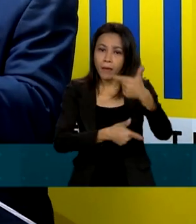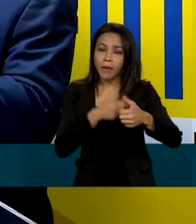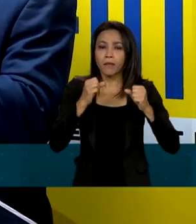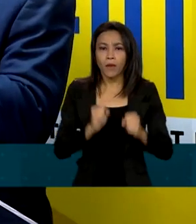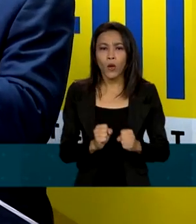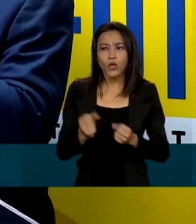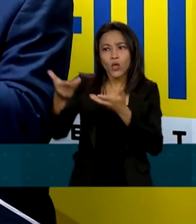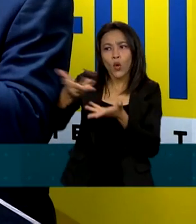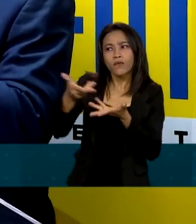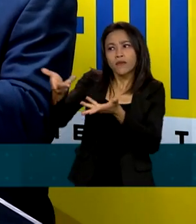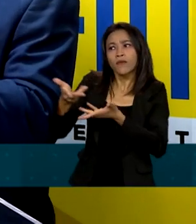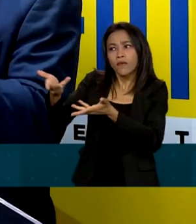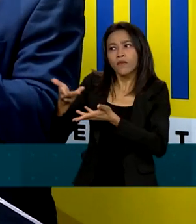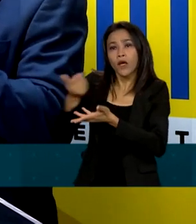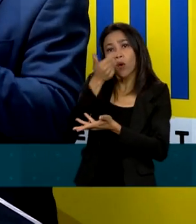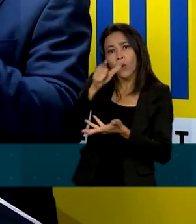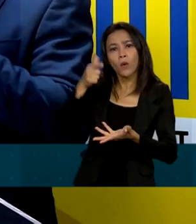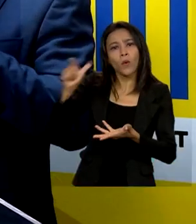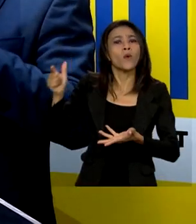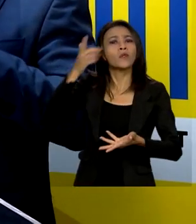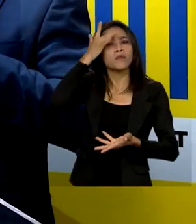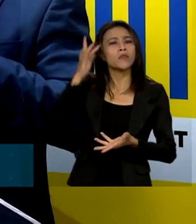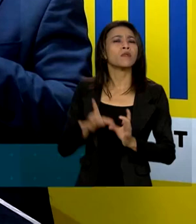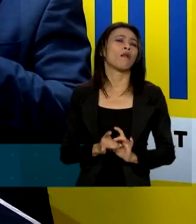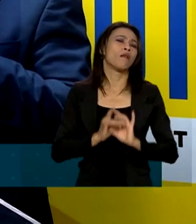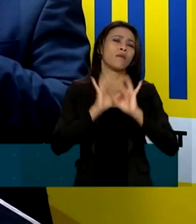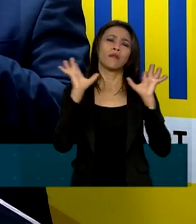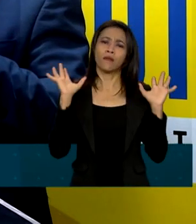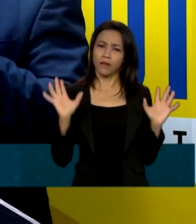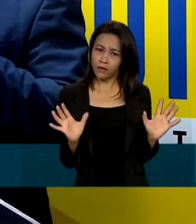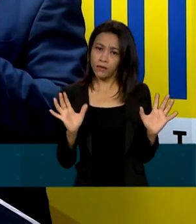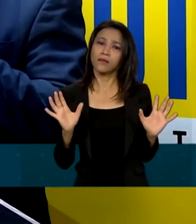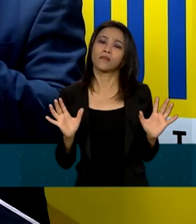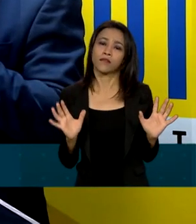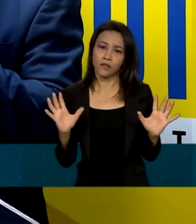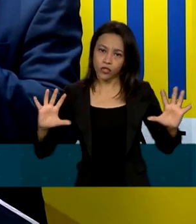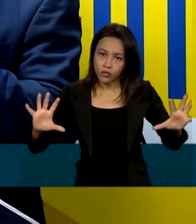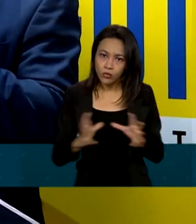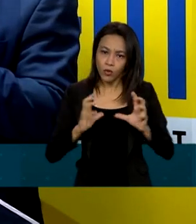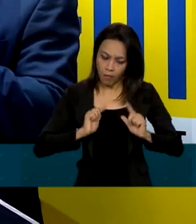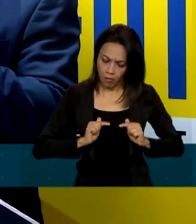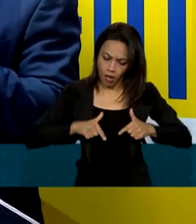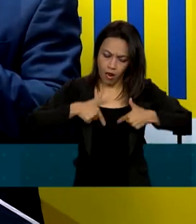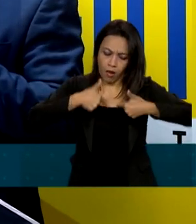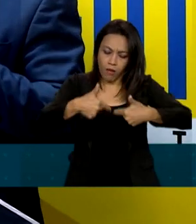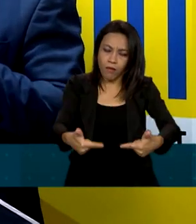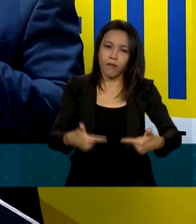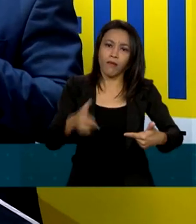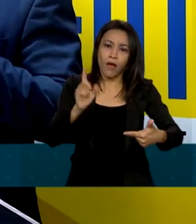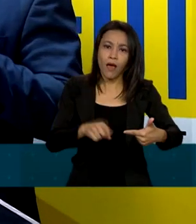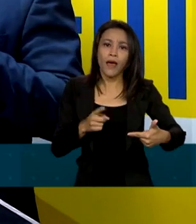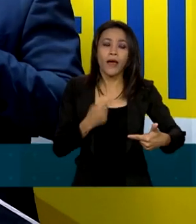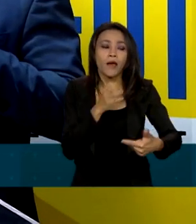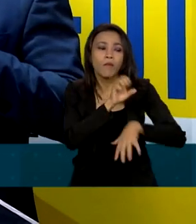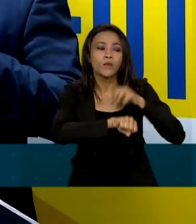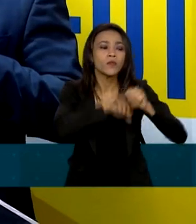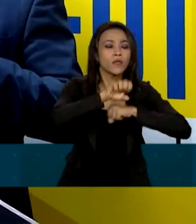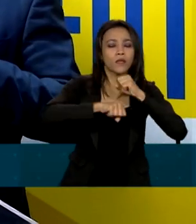outras pessoas, enfim, eles têm uma liberdade aí de ação. É para levantar dados,